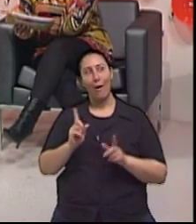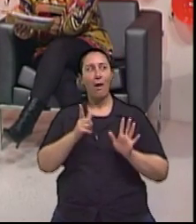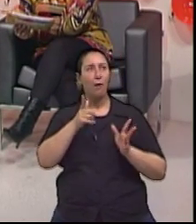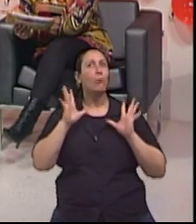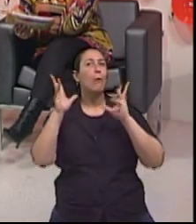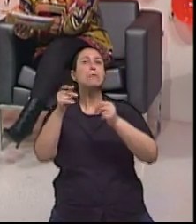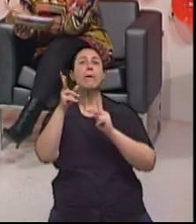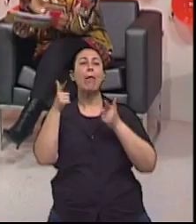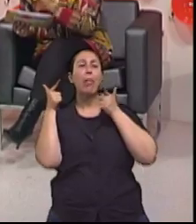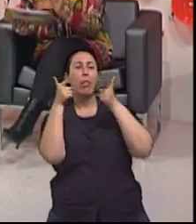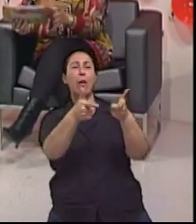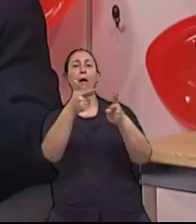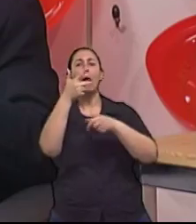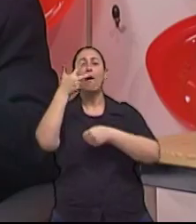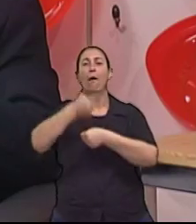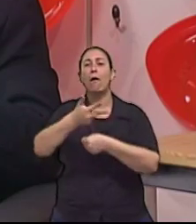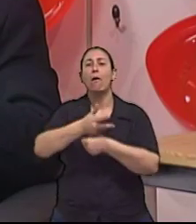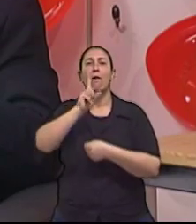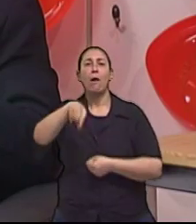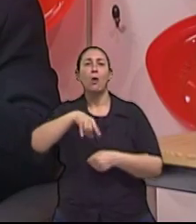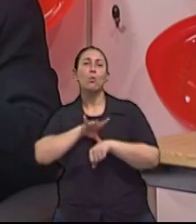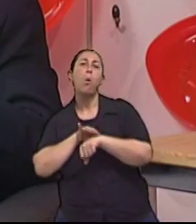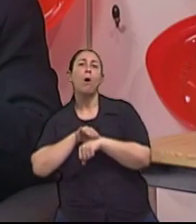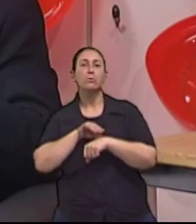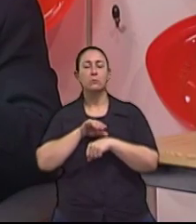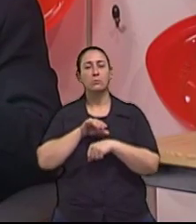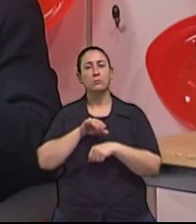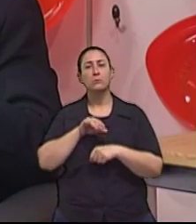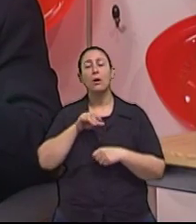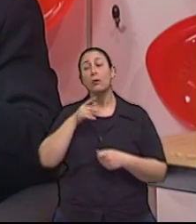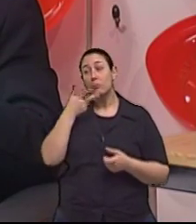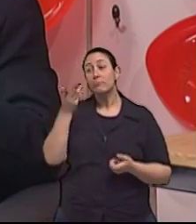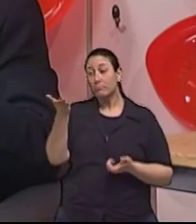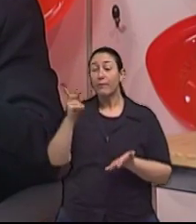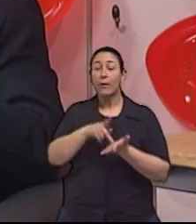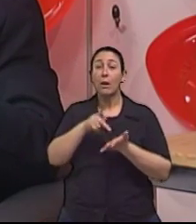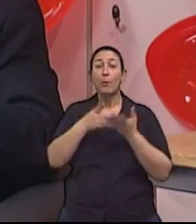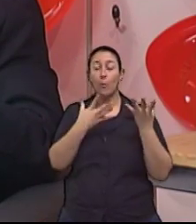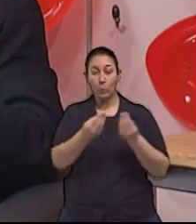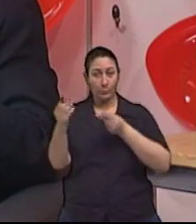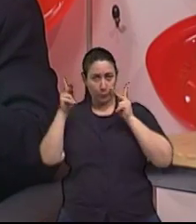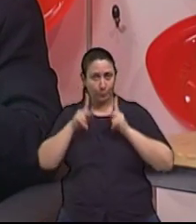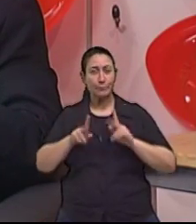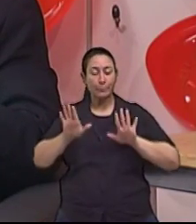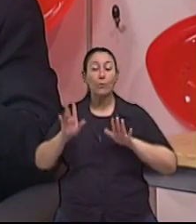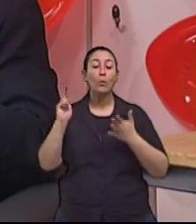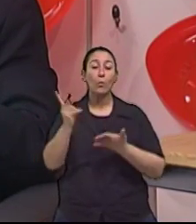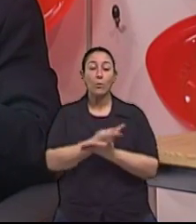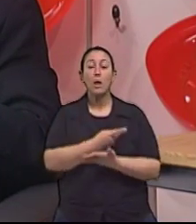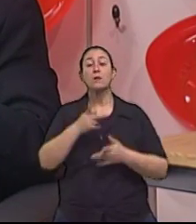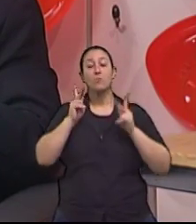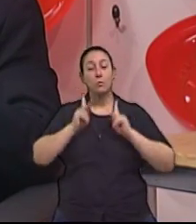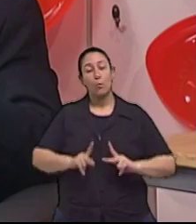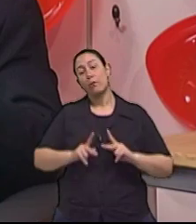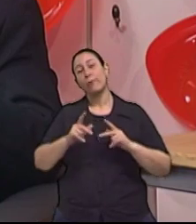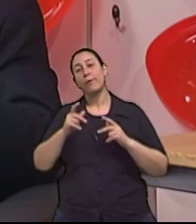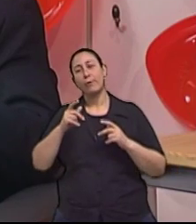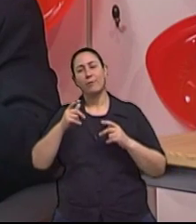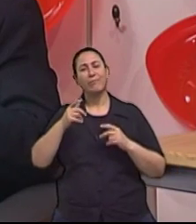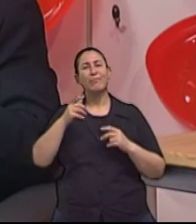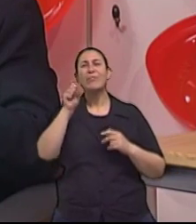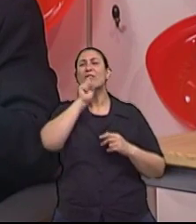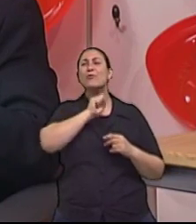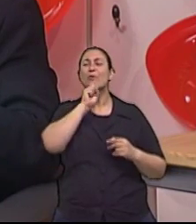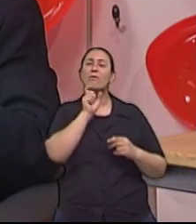né, doutor? Claro que não. Então, ela começa com uma confusão, inclusive com um termo que é